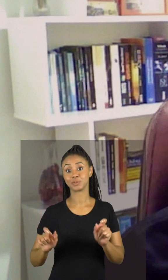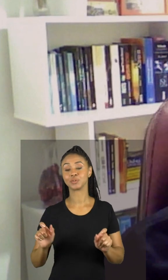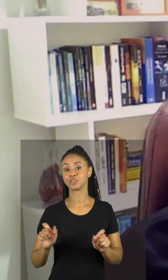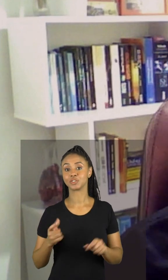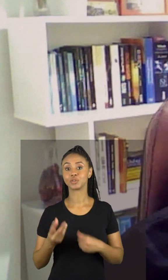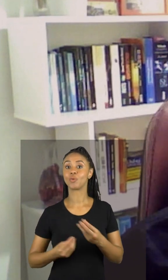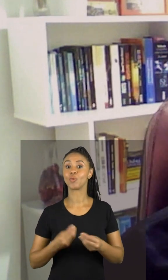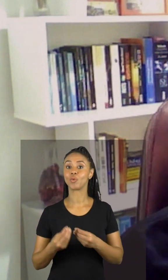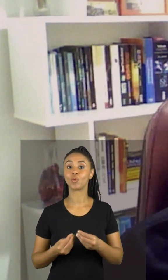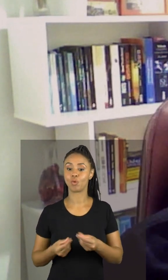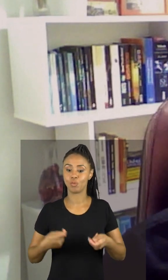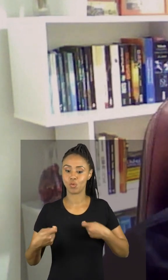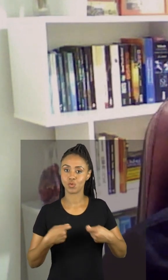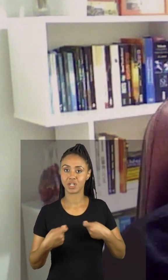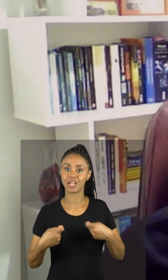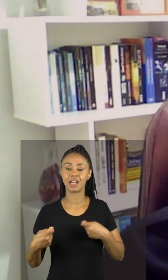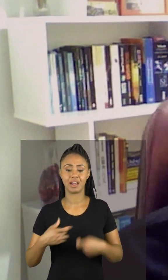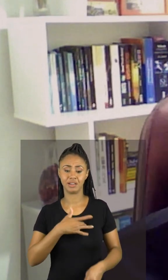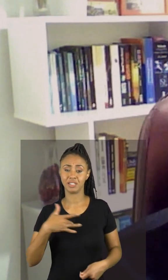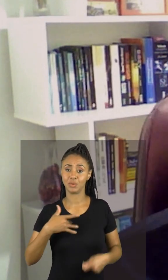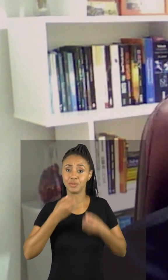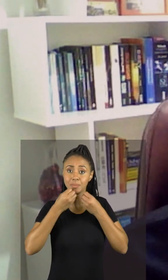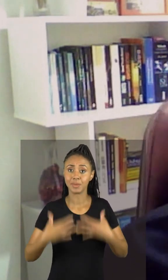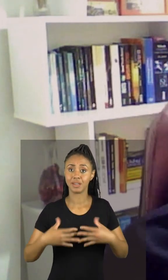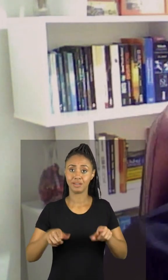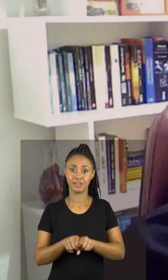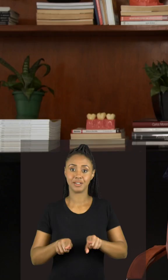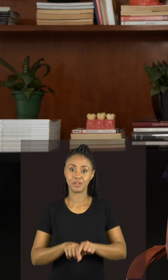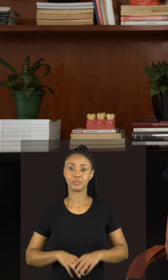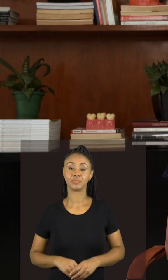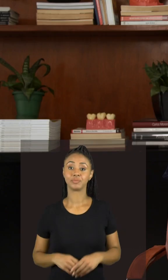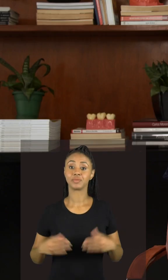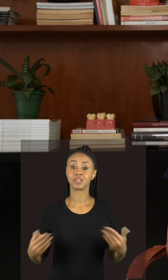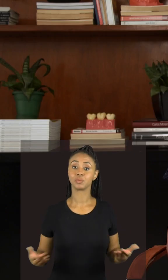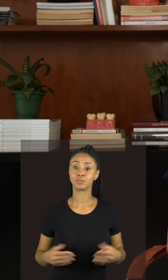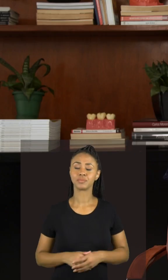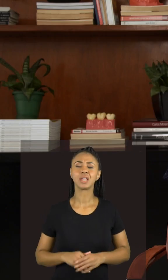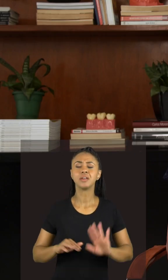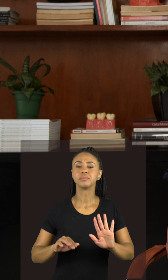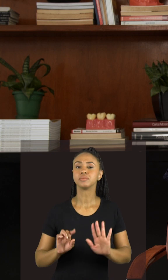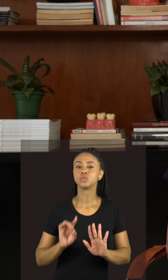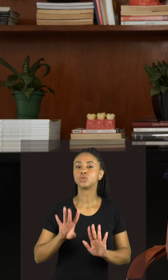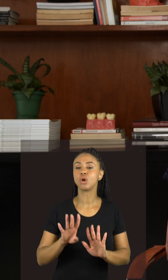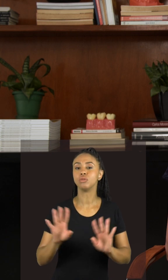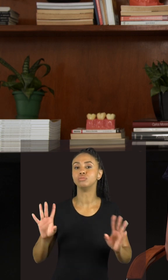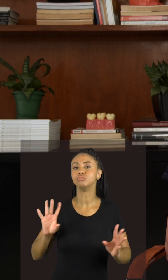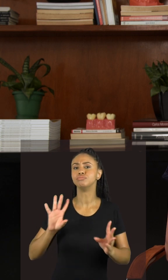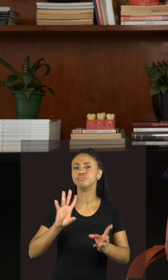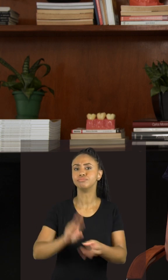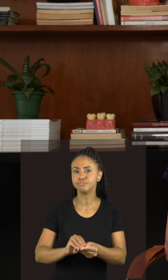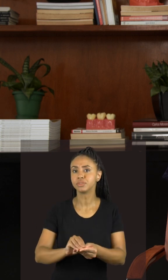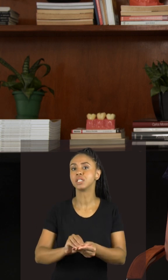com o seu sono e com o seu bem-estar né nas suas vidas então eu vou só dar um resumo